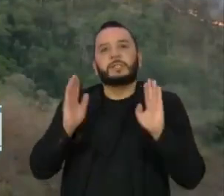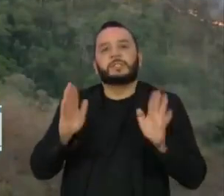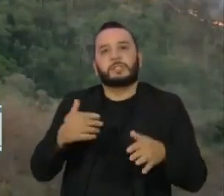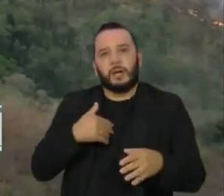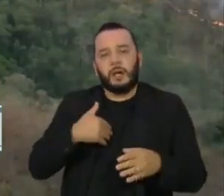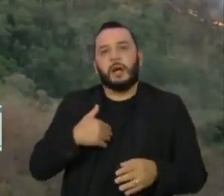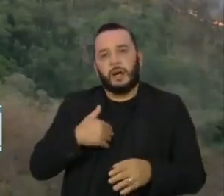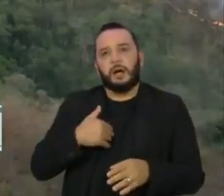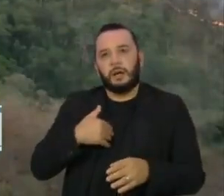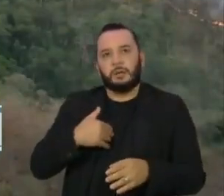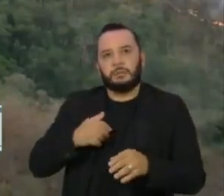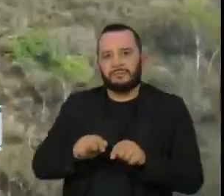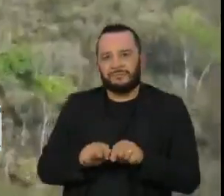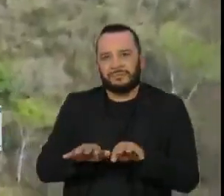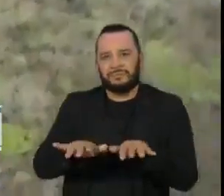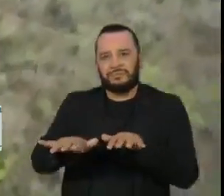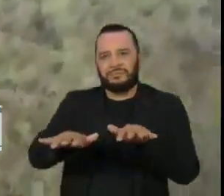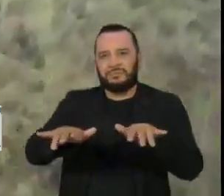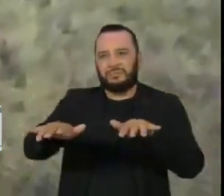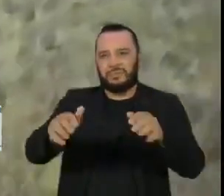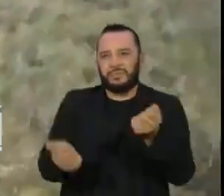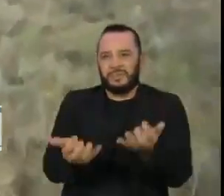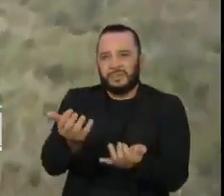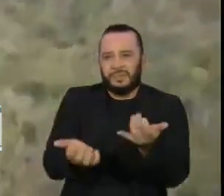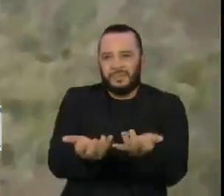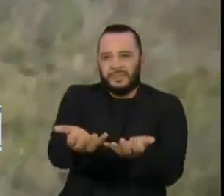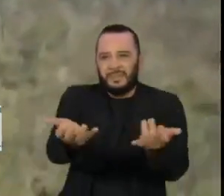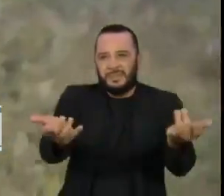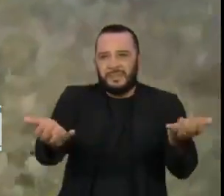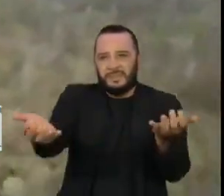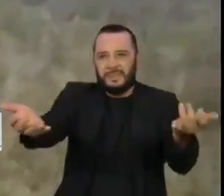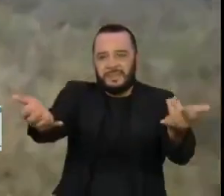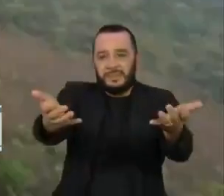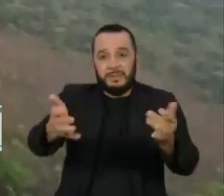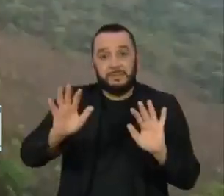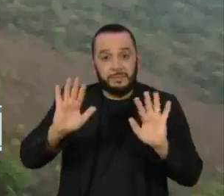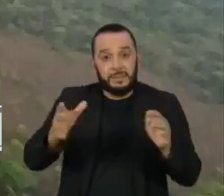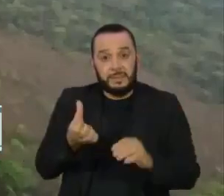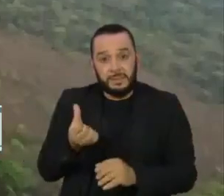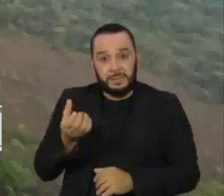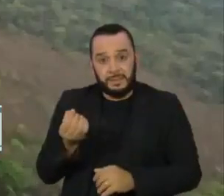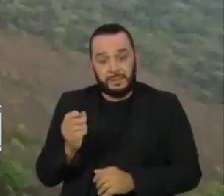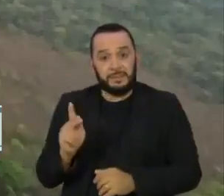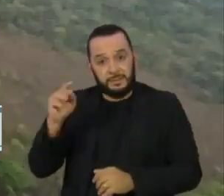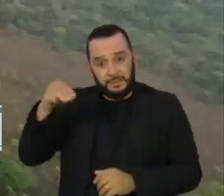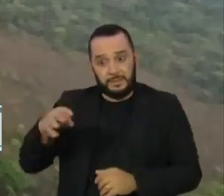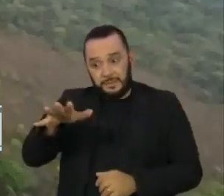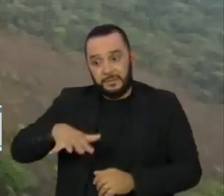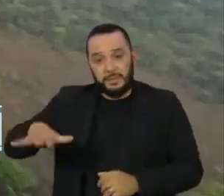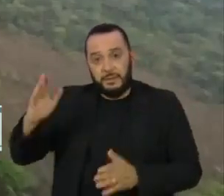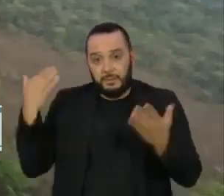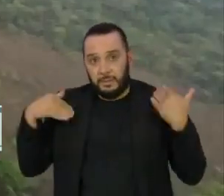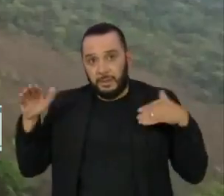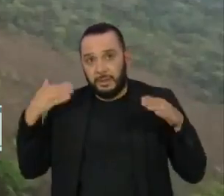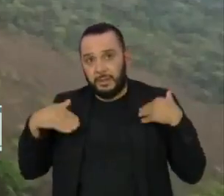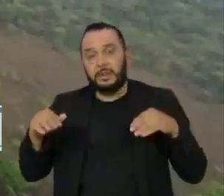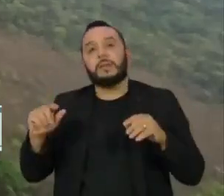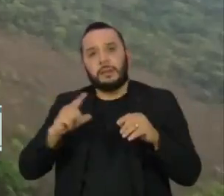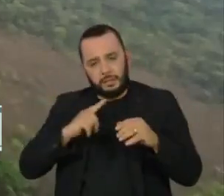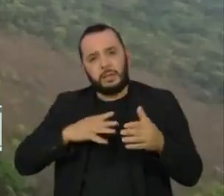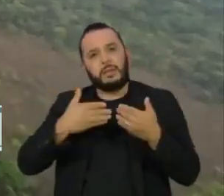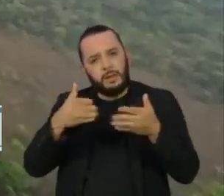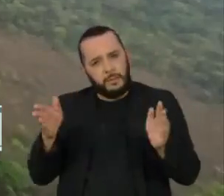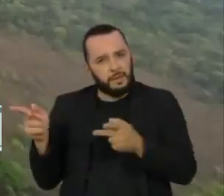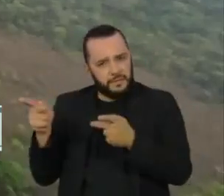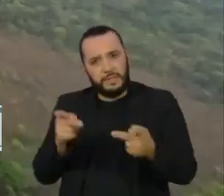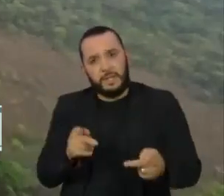o Corpo de Bombeiros, ainda está a 60 quilômetros da área turística. Por isso, o parque permanece aberto à